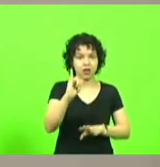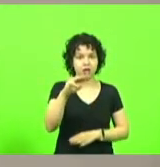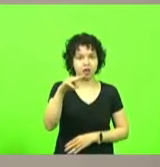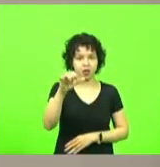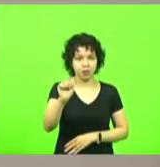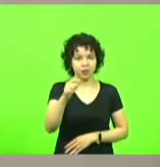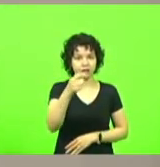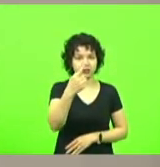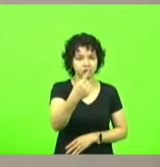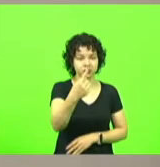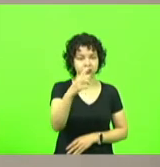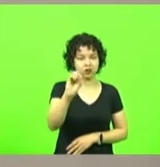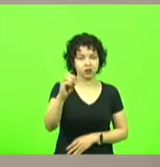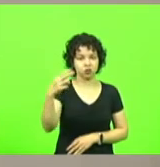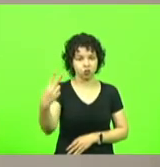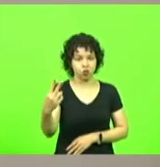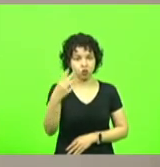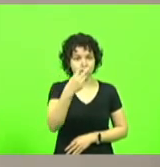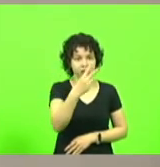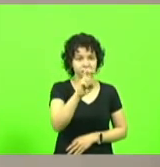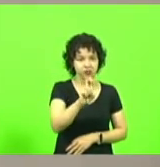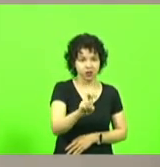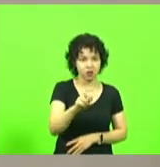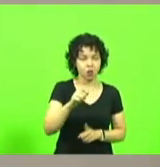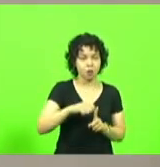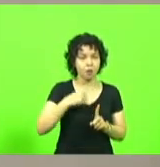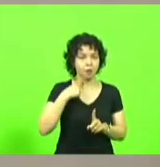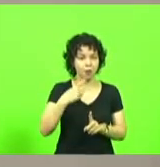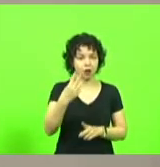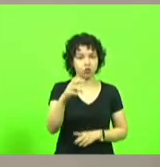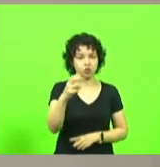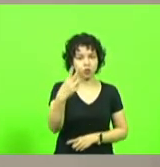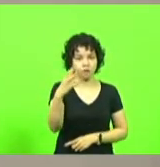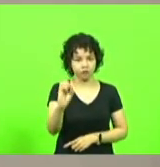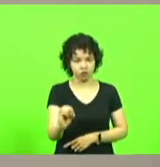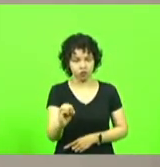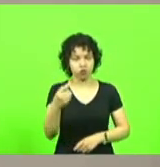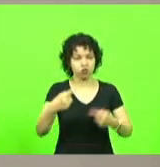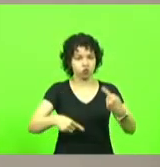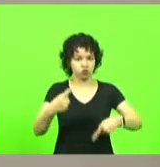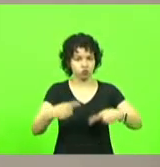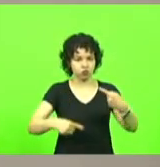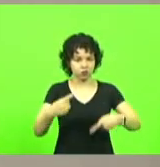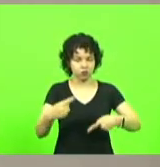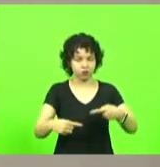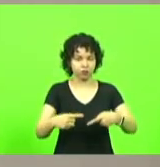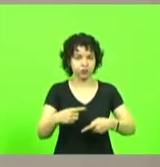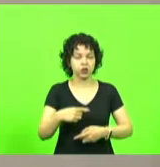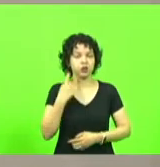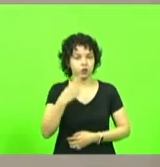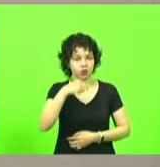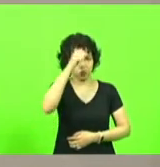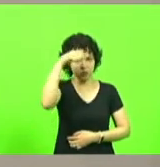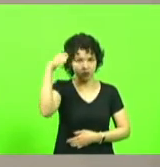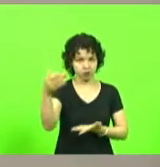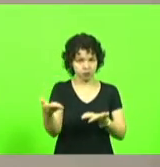102 de 25 de maio de 2020 em discussão deputado Adrianinho